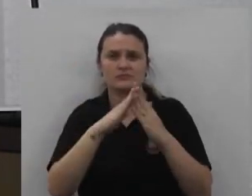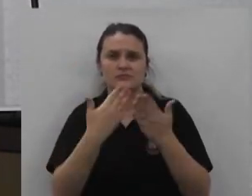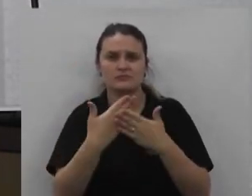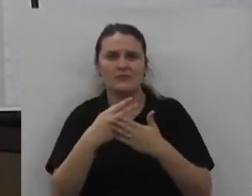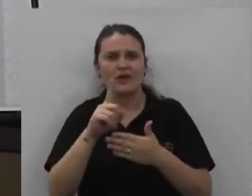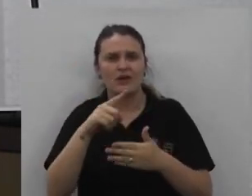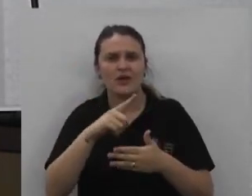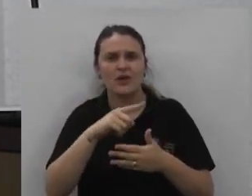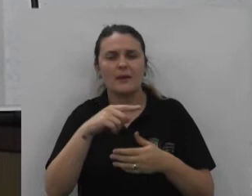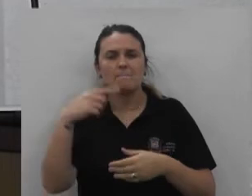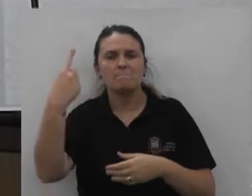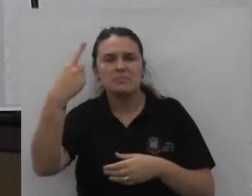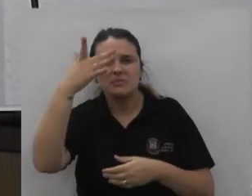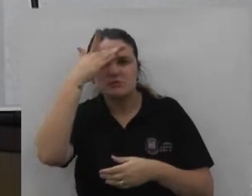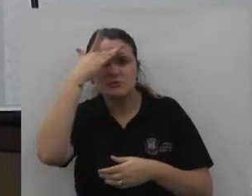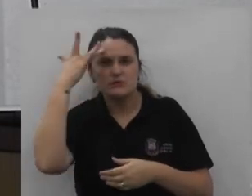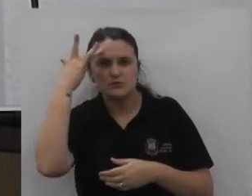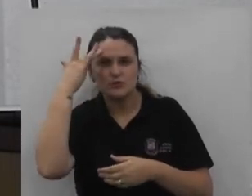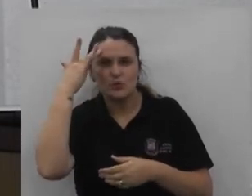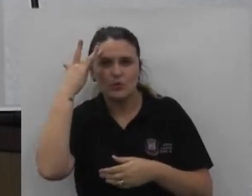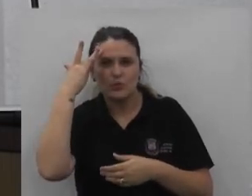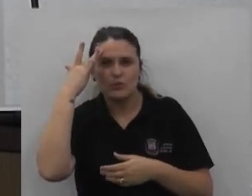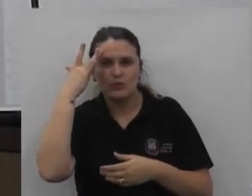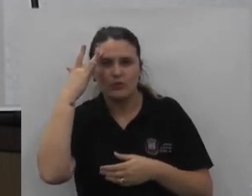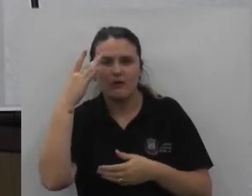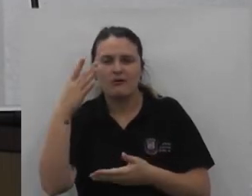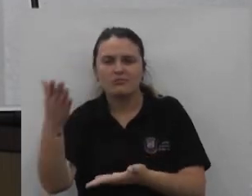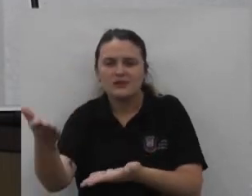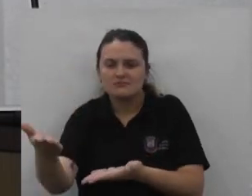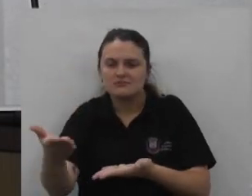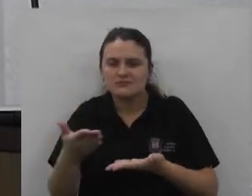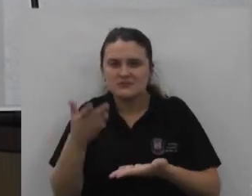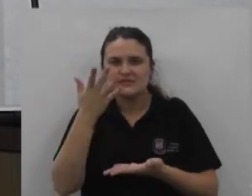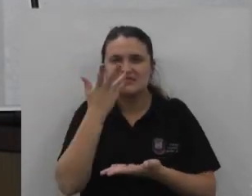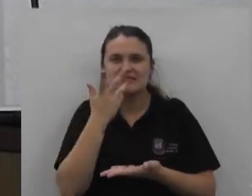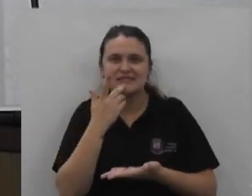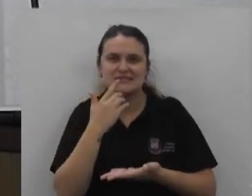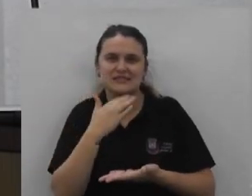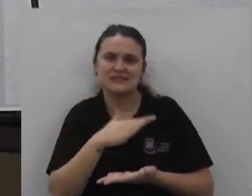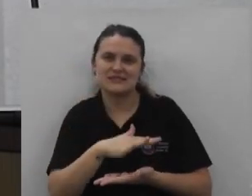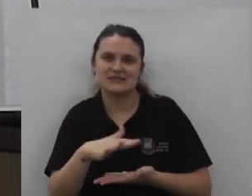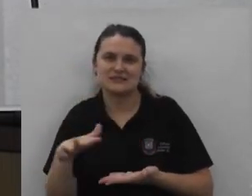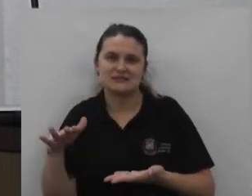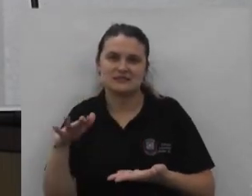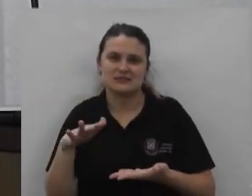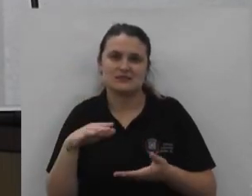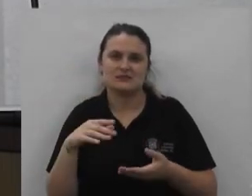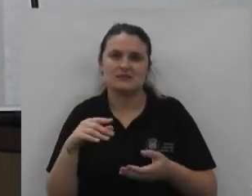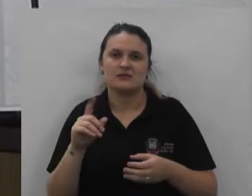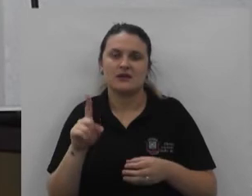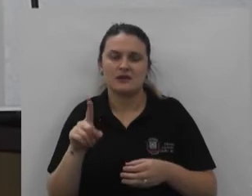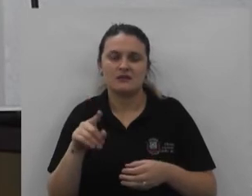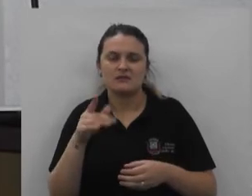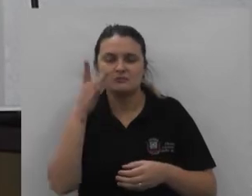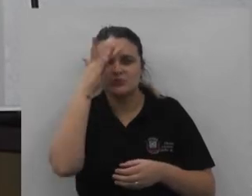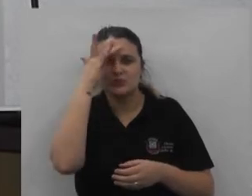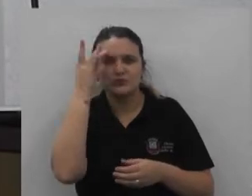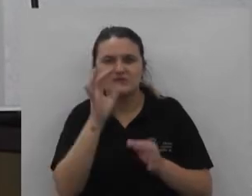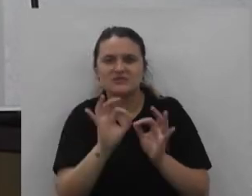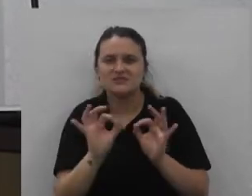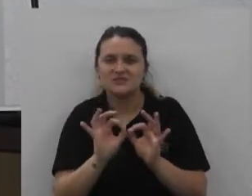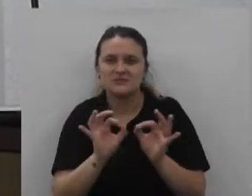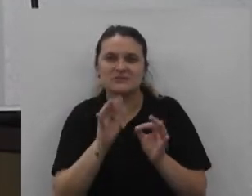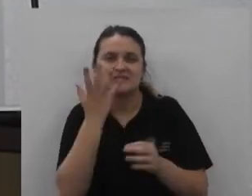são as primeiras pessoas a receberem a matéria mais importante que existe na natureza que é o ser humano